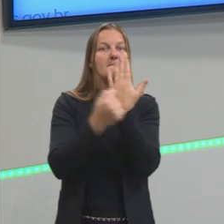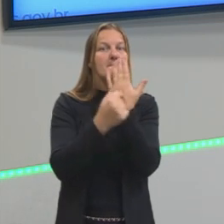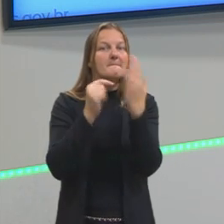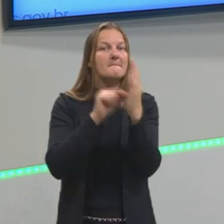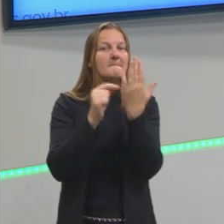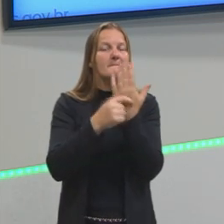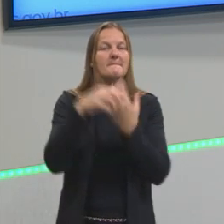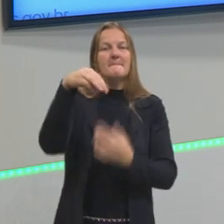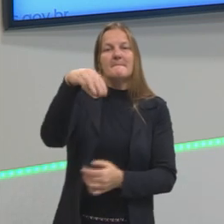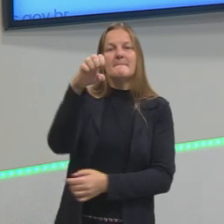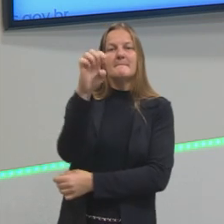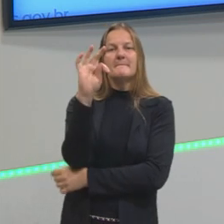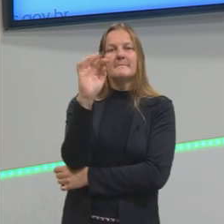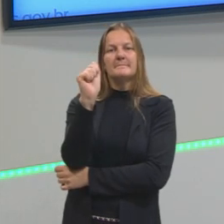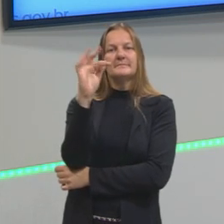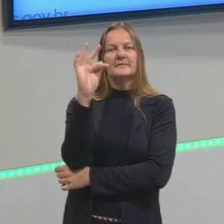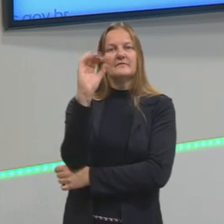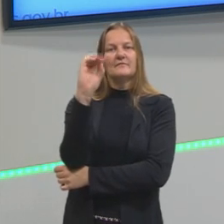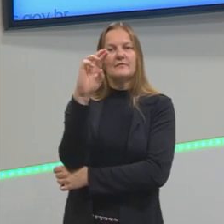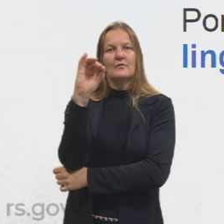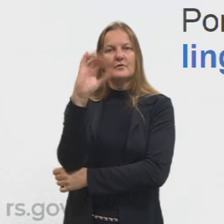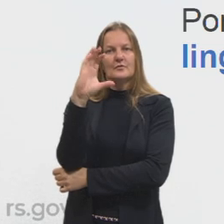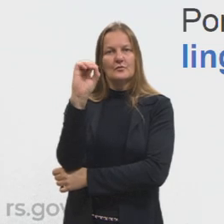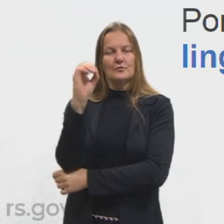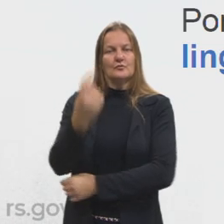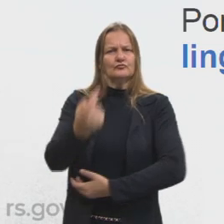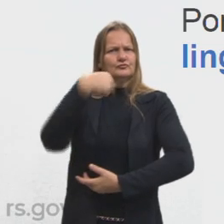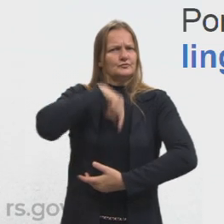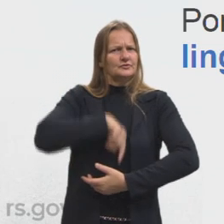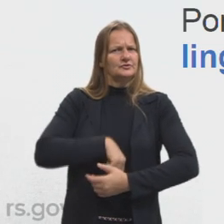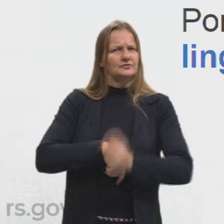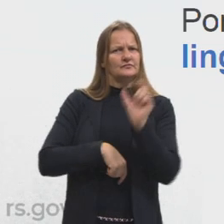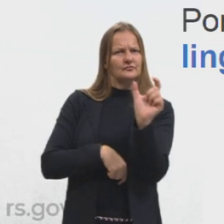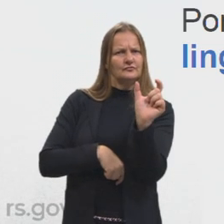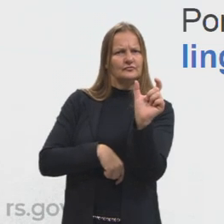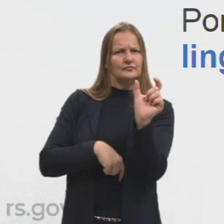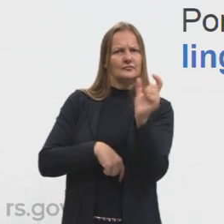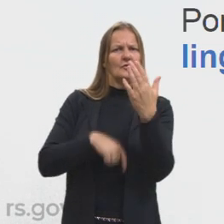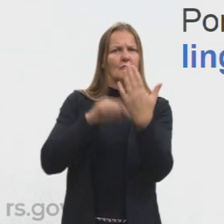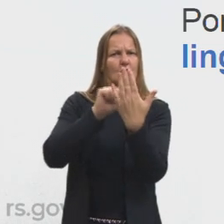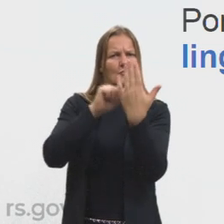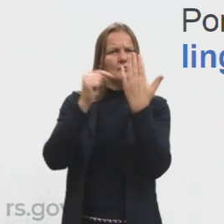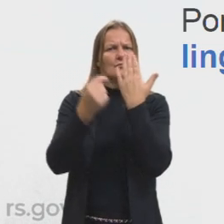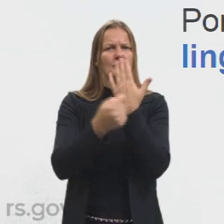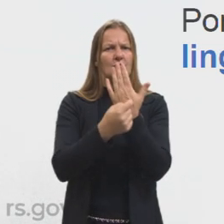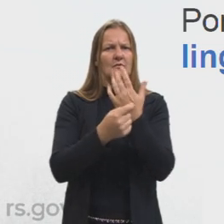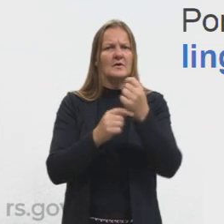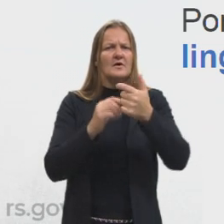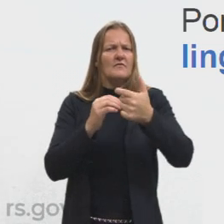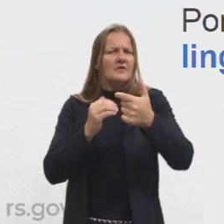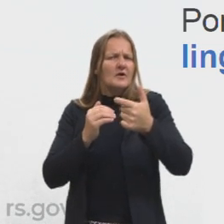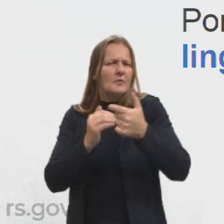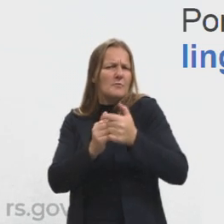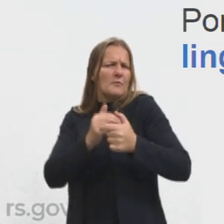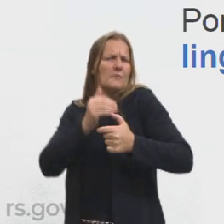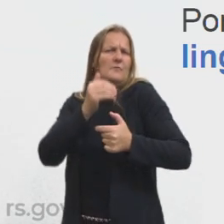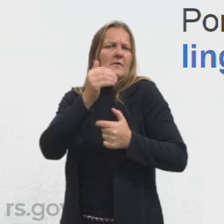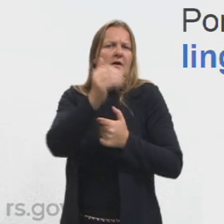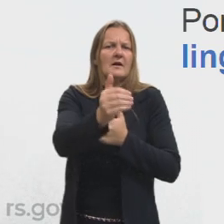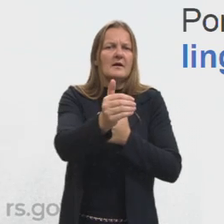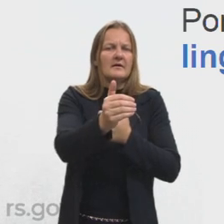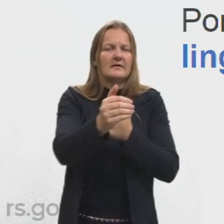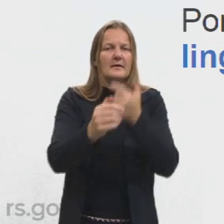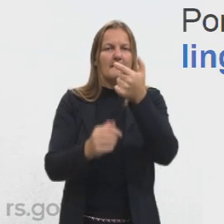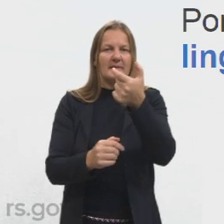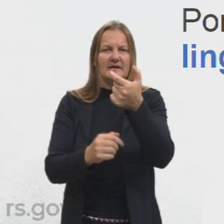metafórico ou subjetivo. O que é isso? É aquilo que transpassa aquela